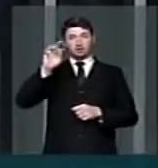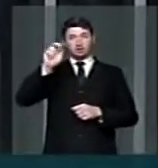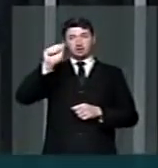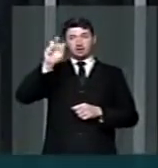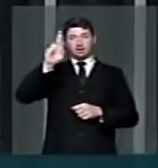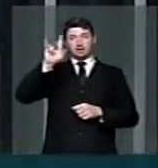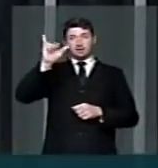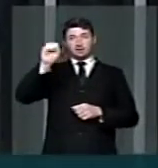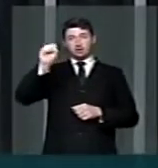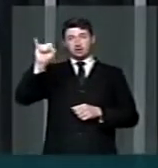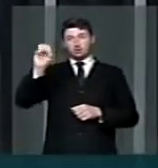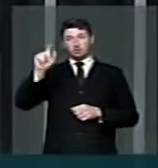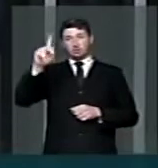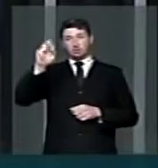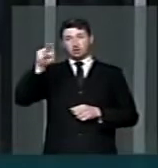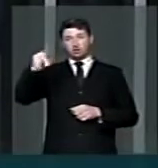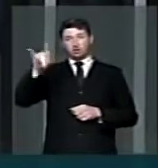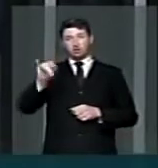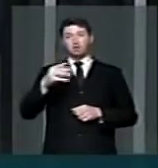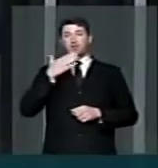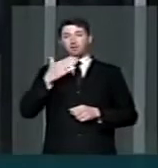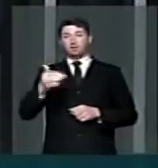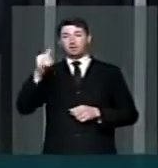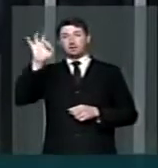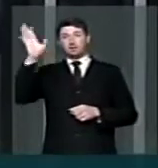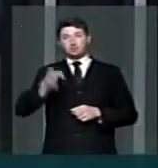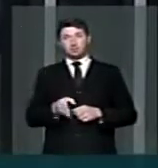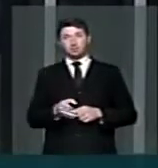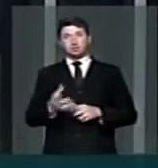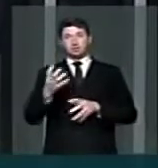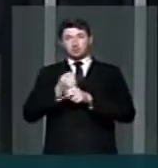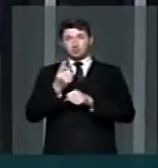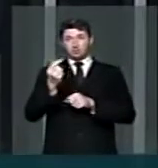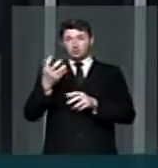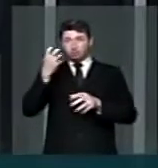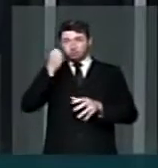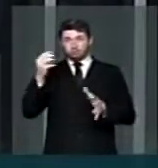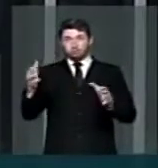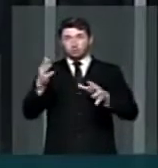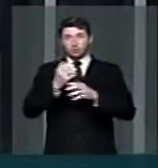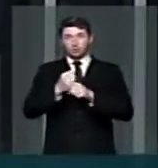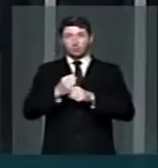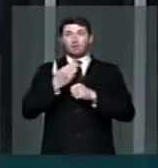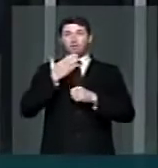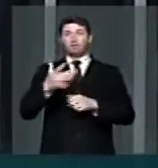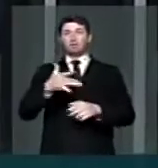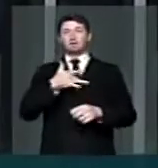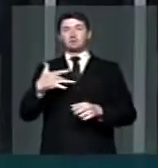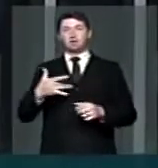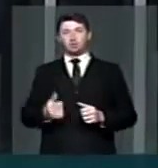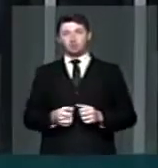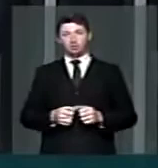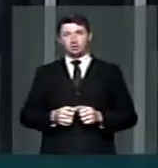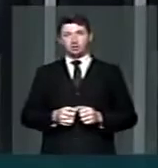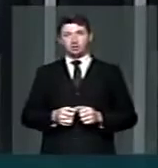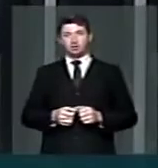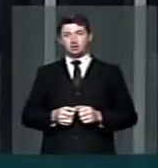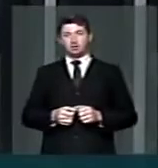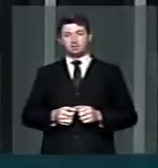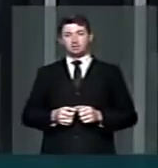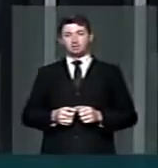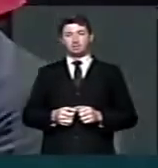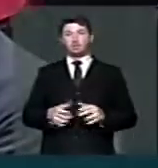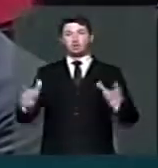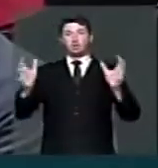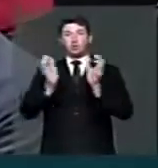Peronde, dos 10% da receita bruta em saúde. A executiva nacional